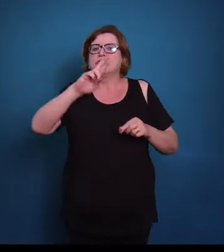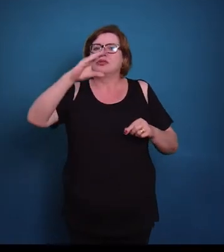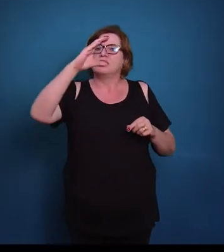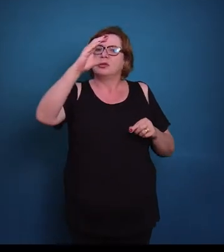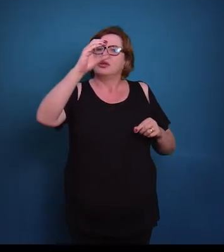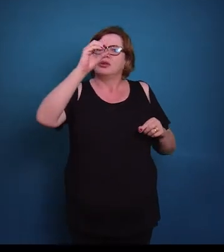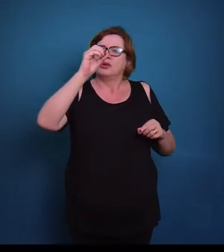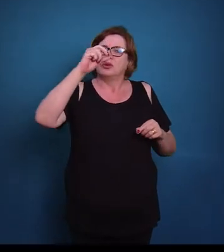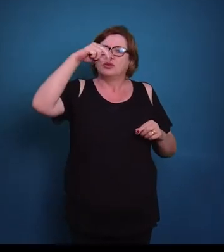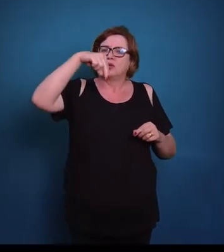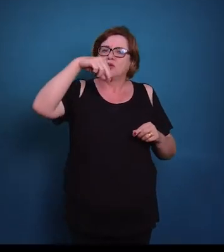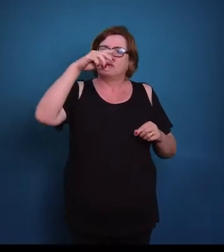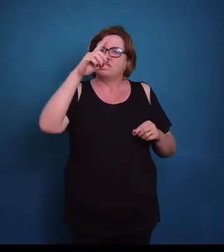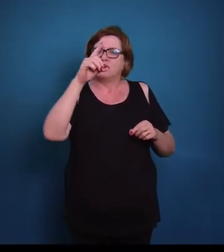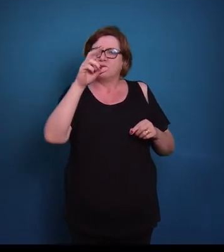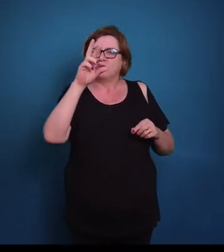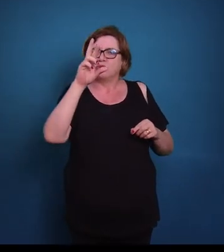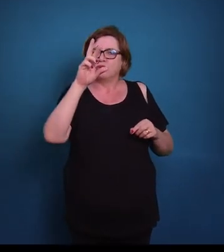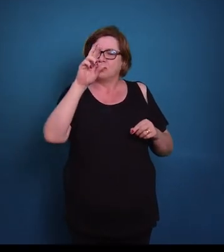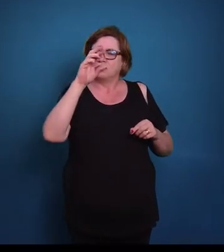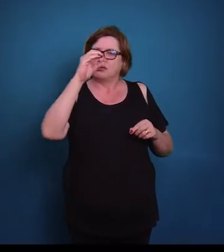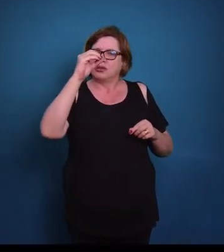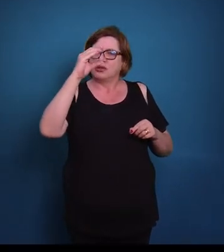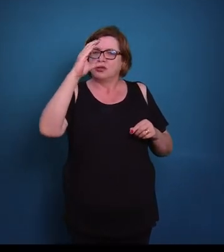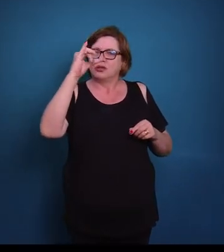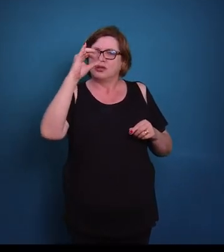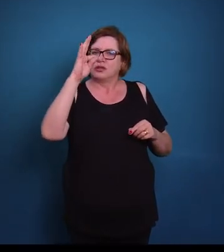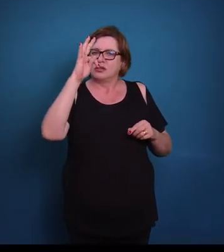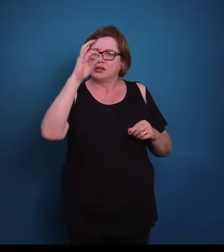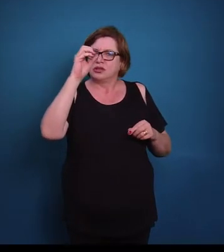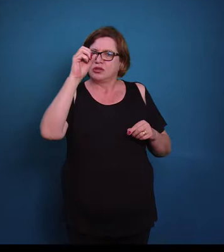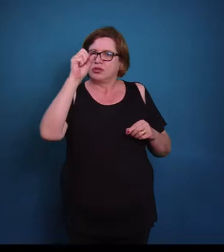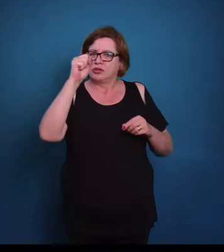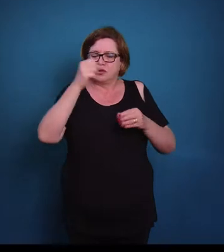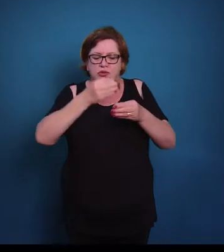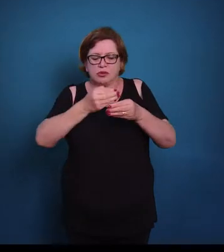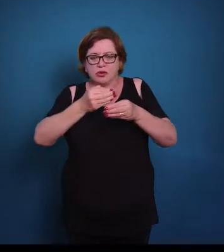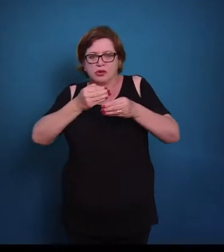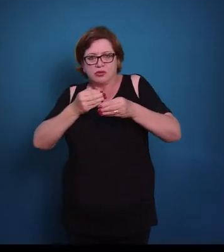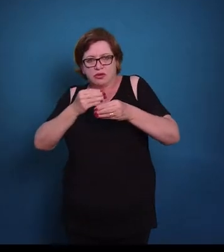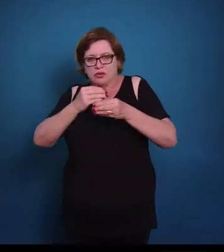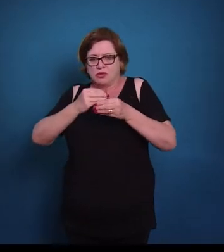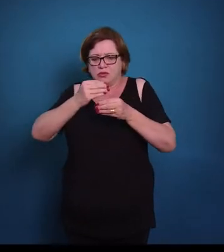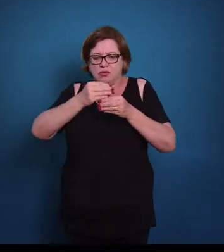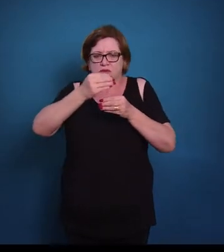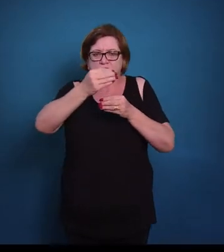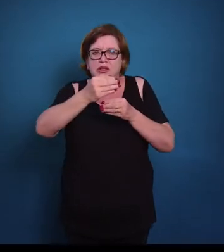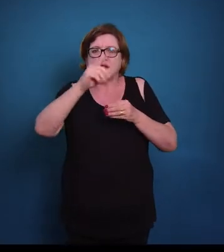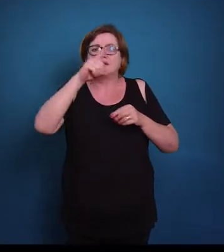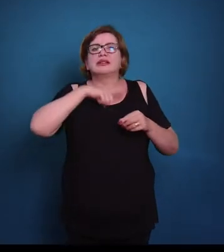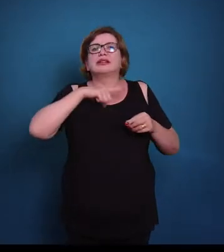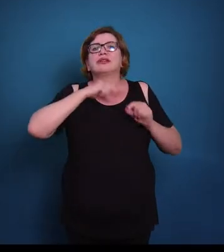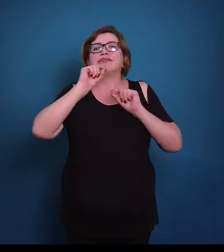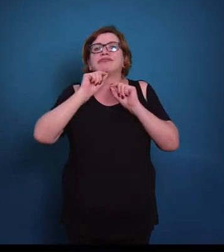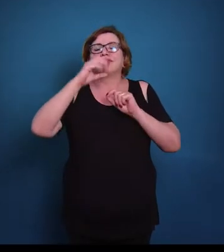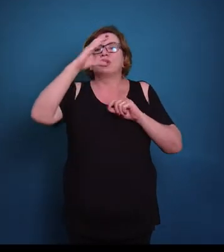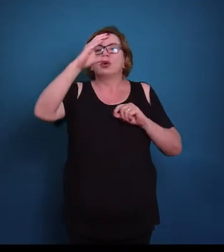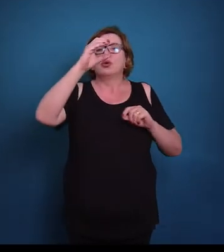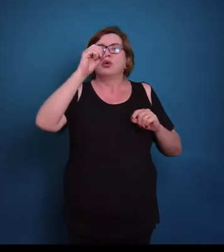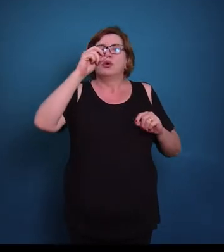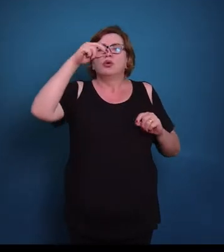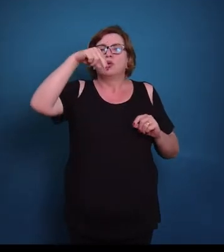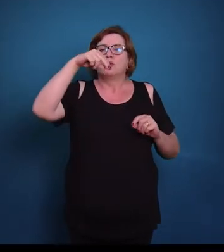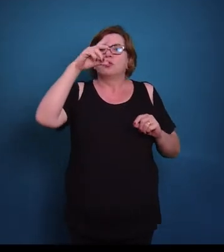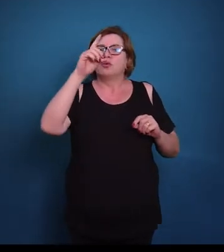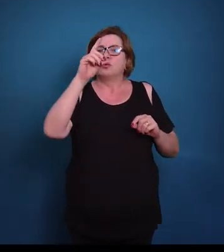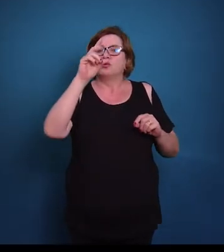E na periferia dessa matriz nós vamos ter o que nós chamamos de condroblastos. Além disso, aqui nós temos a região da